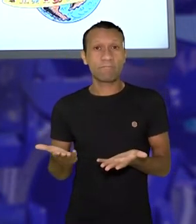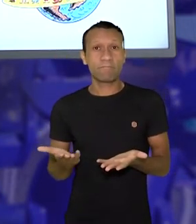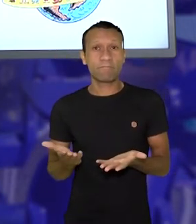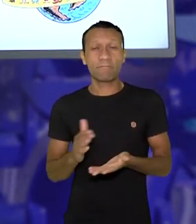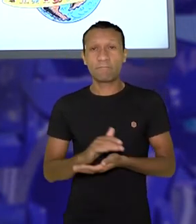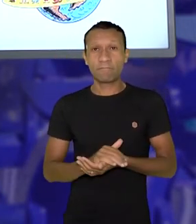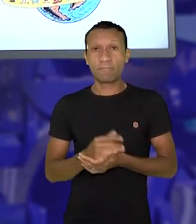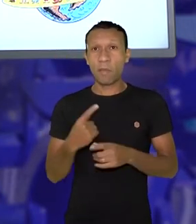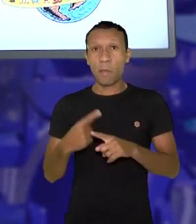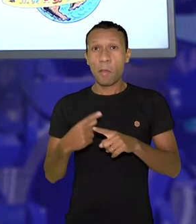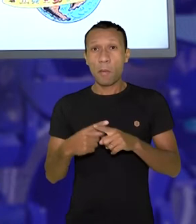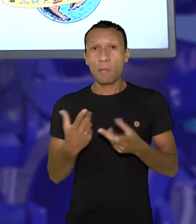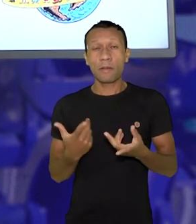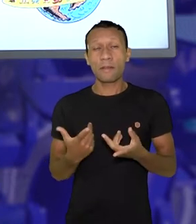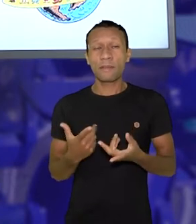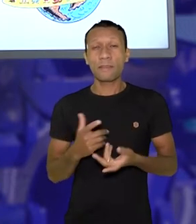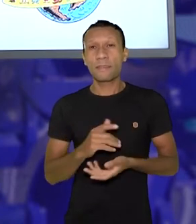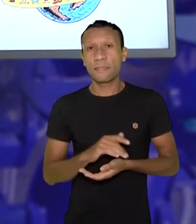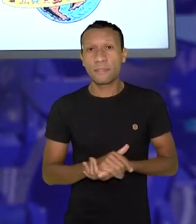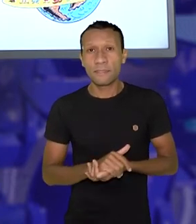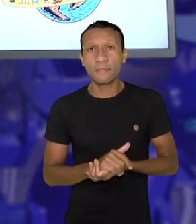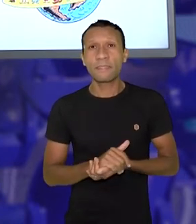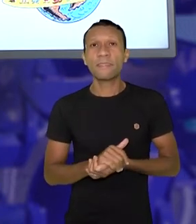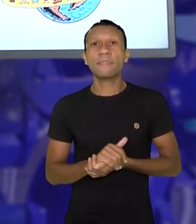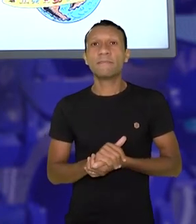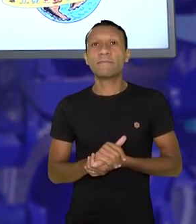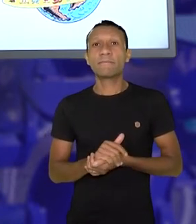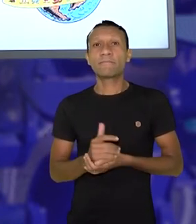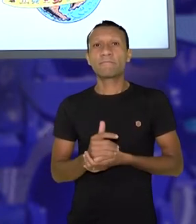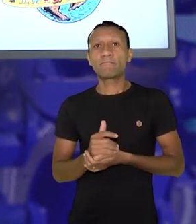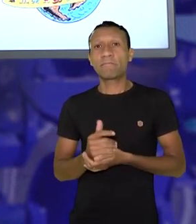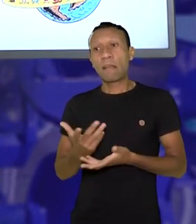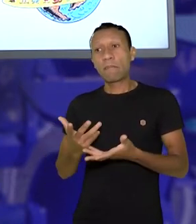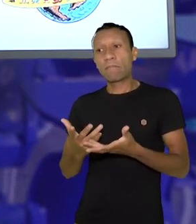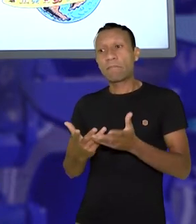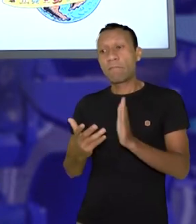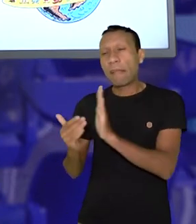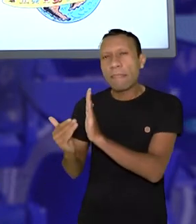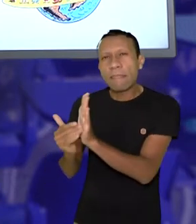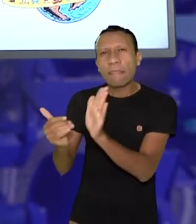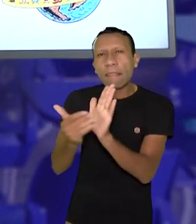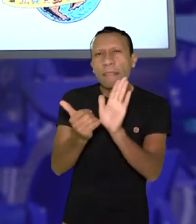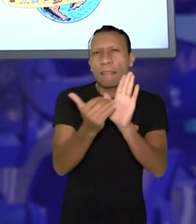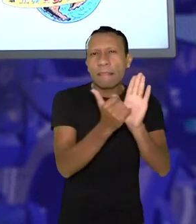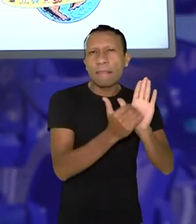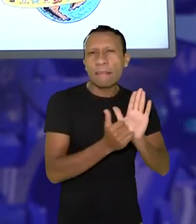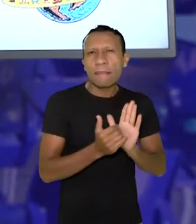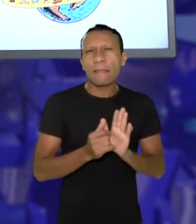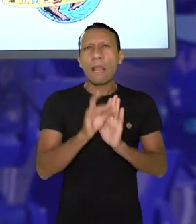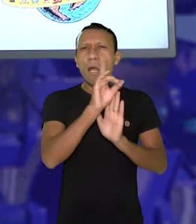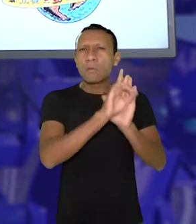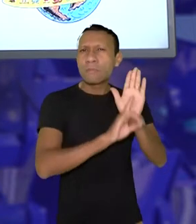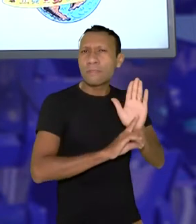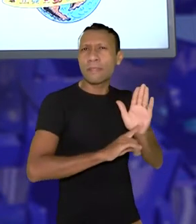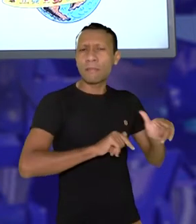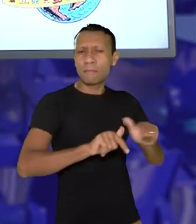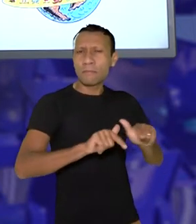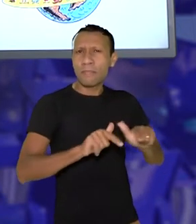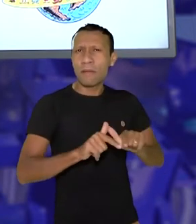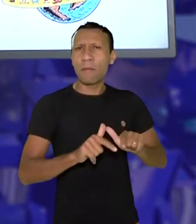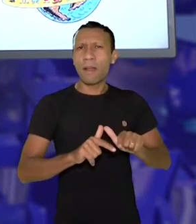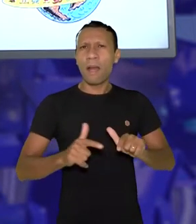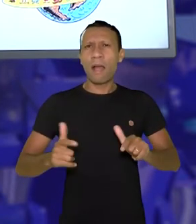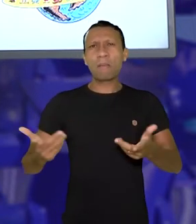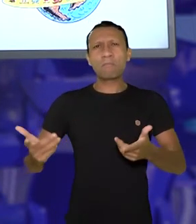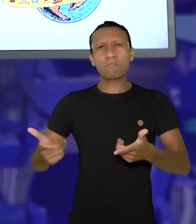corporações internacionais. Enquanto isso, vai retirando os direitos dos trabalhadores, vai retirando os direitos daquela população